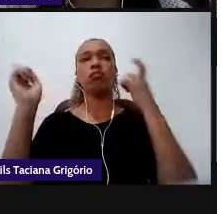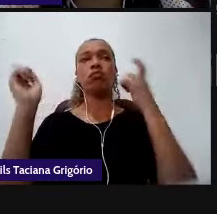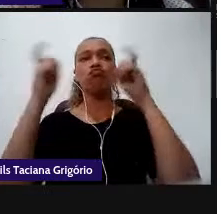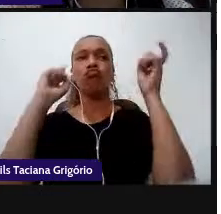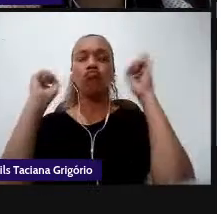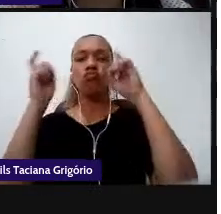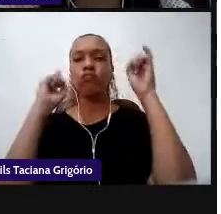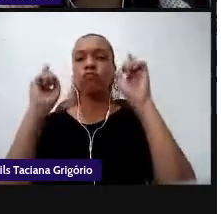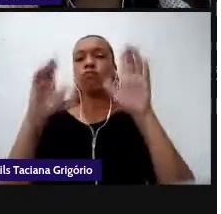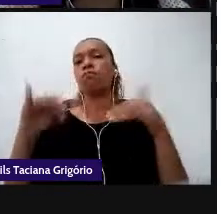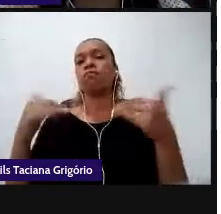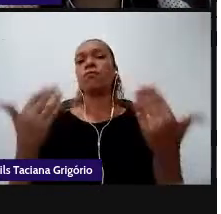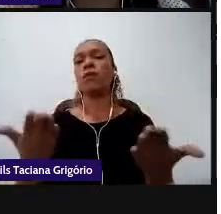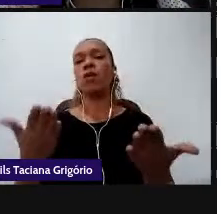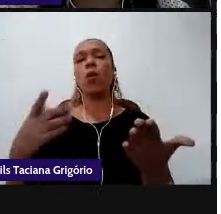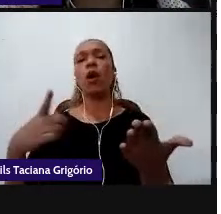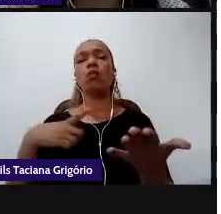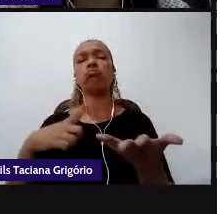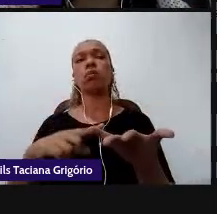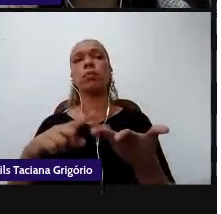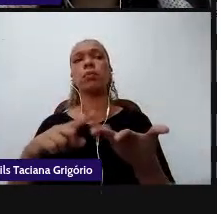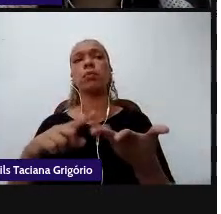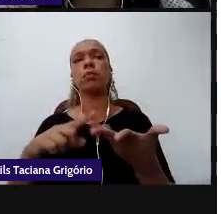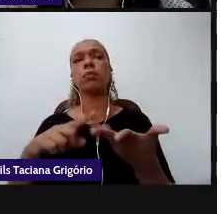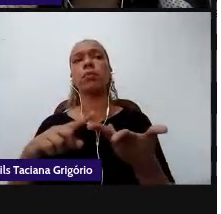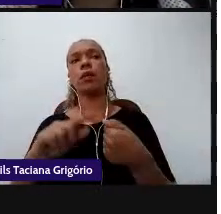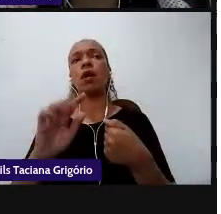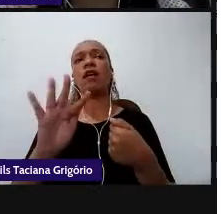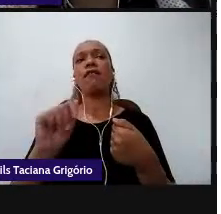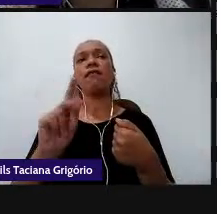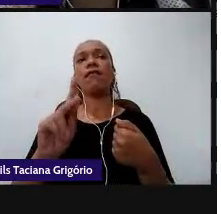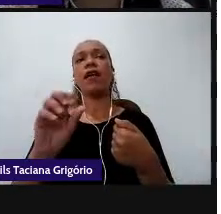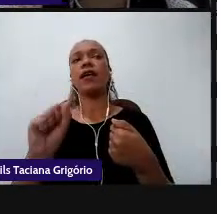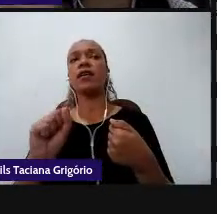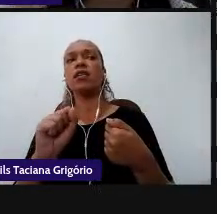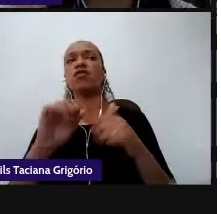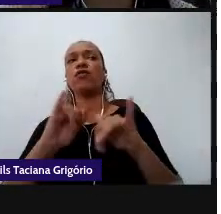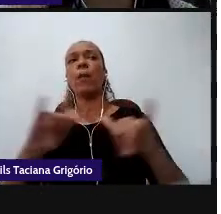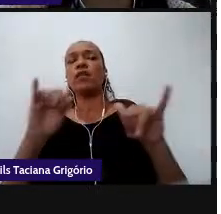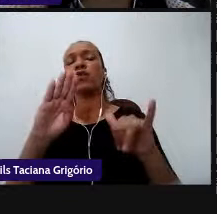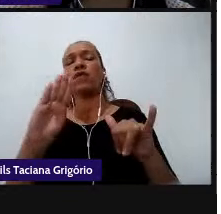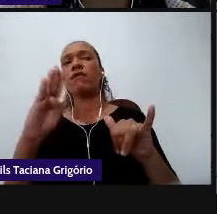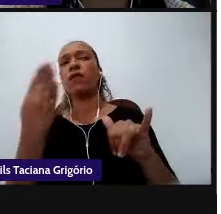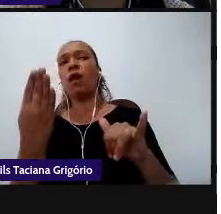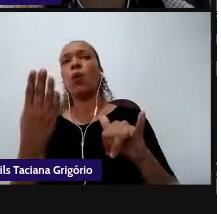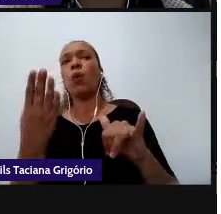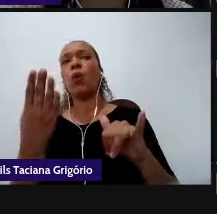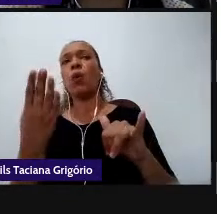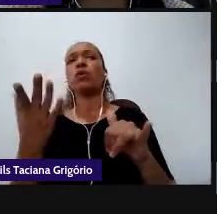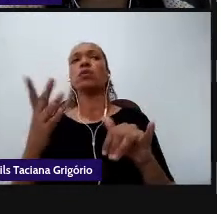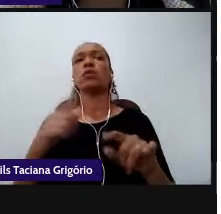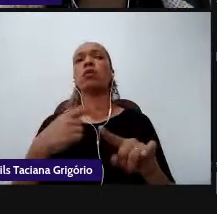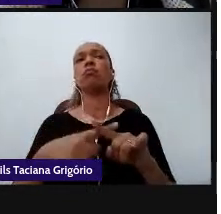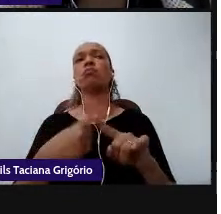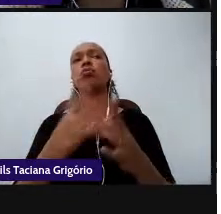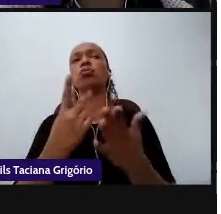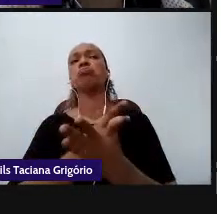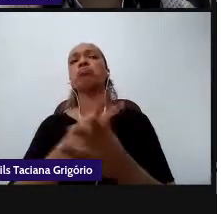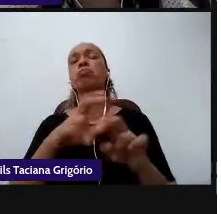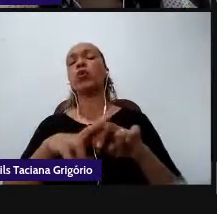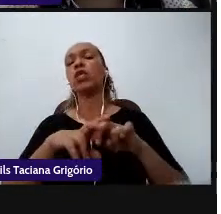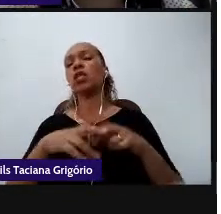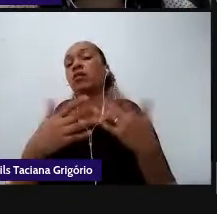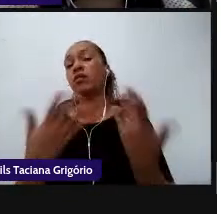mecanismos de disseminação de fake news quais são os exemplos qual a causa disso pensar criticamente